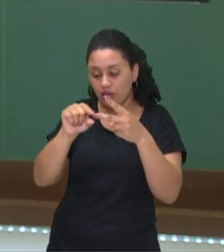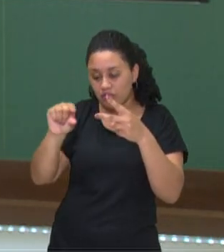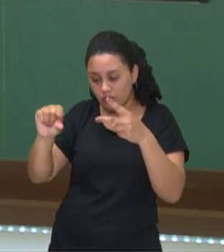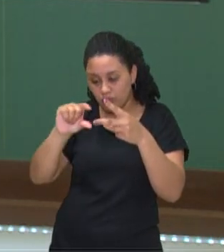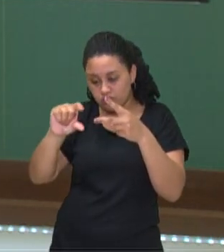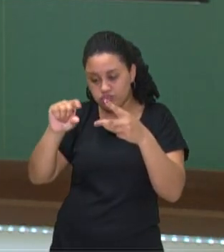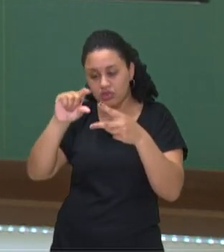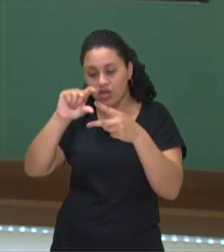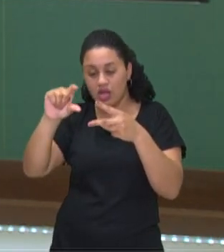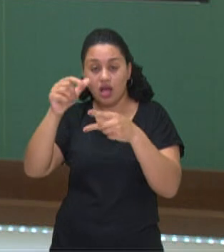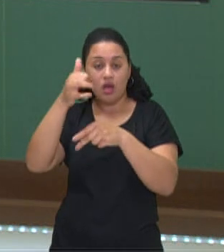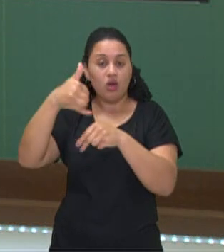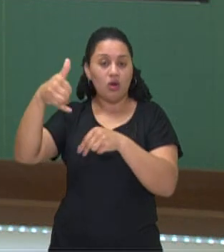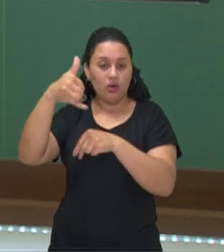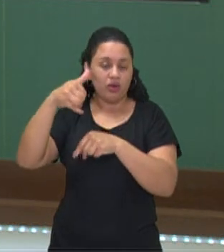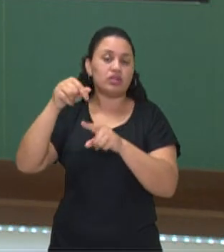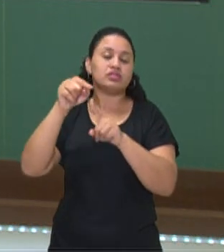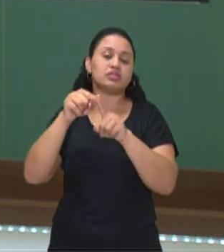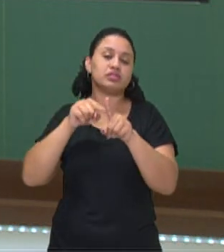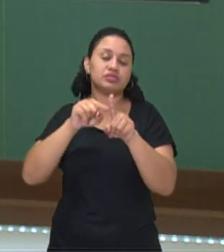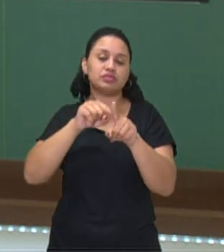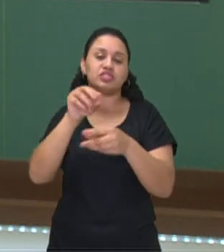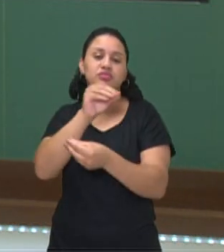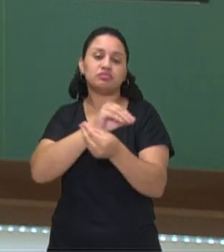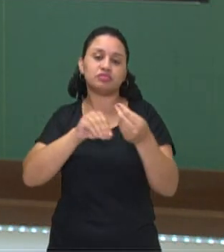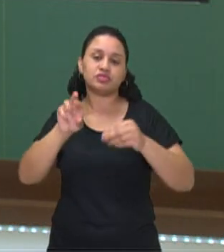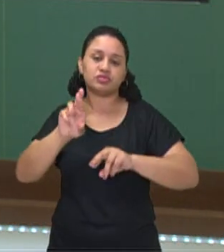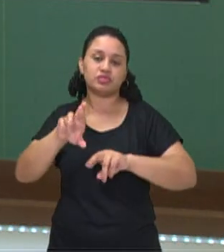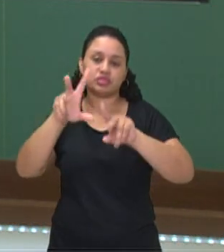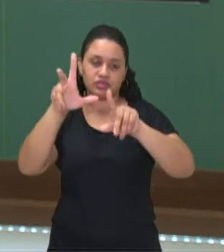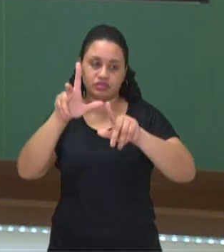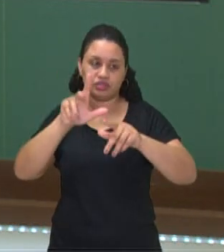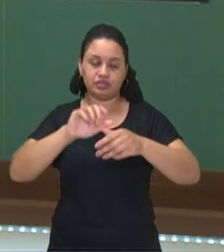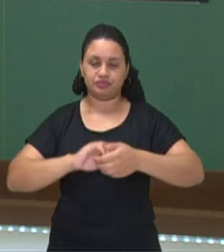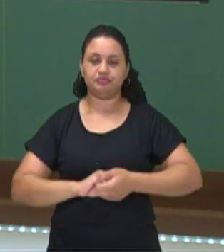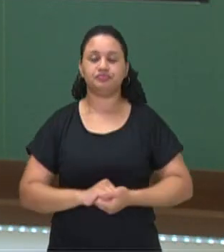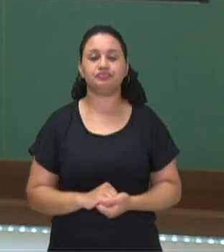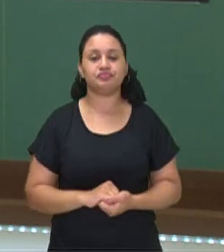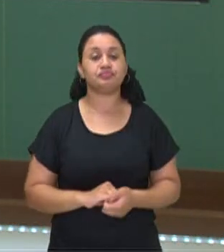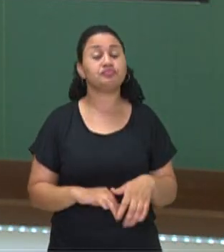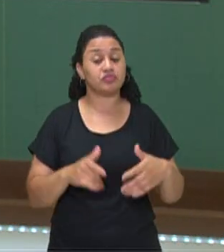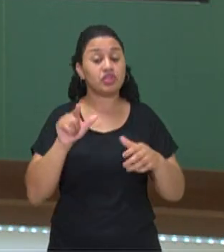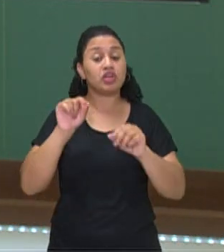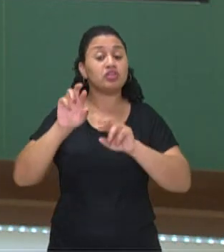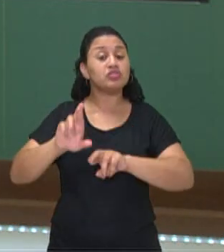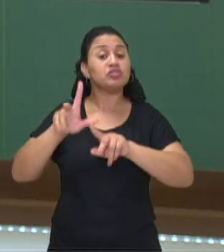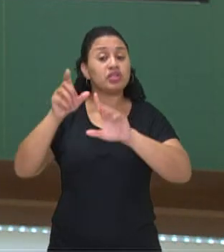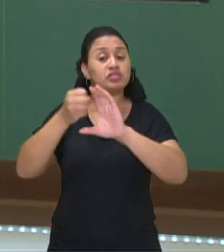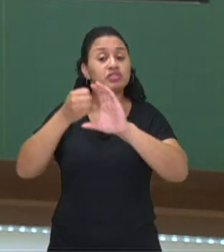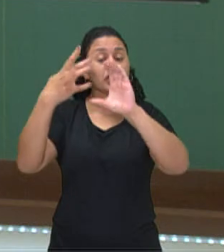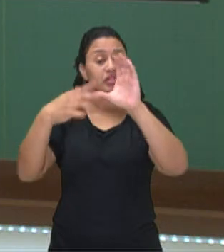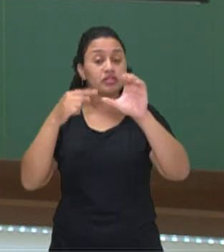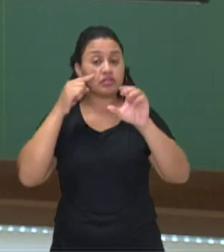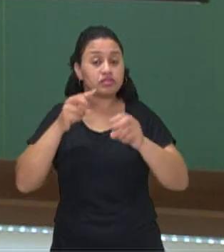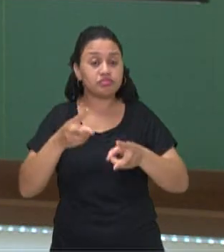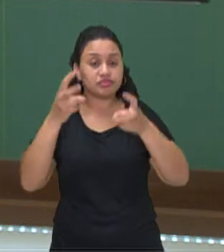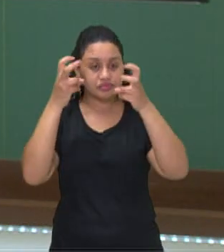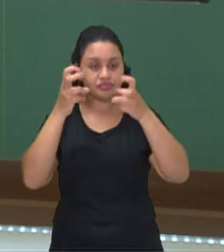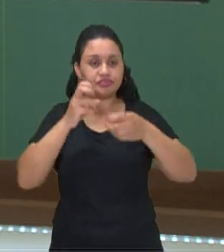começa o óleo. Então, é uma mistura do tipo heterogênea. Diferente. Diferentes aspectos visuais.